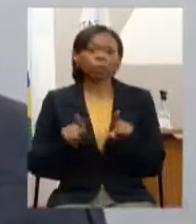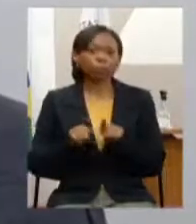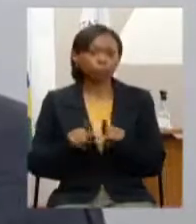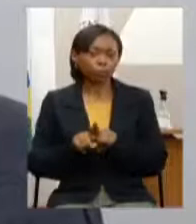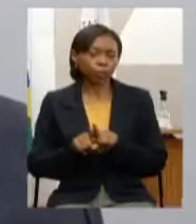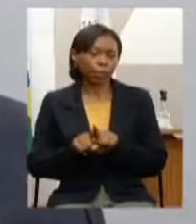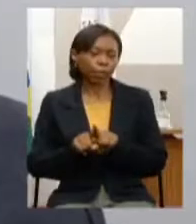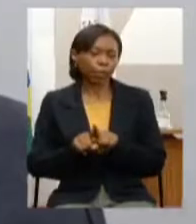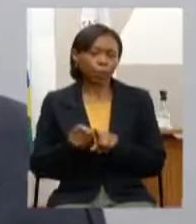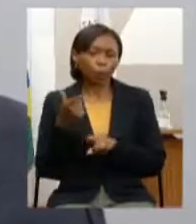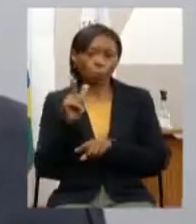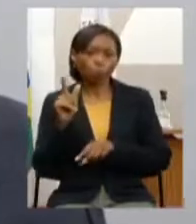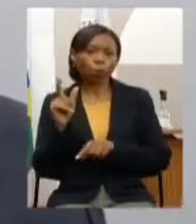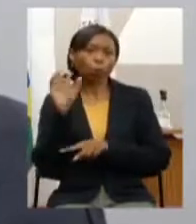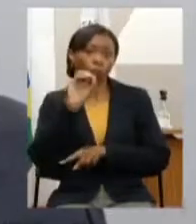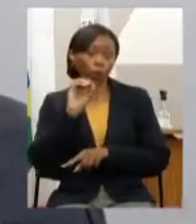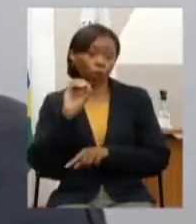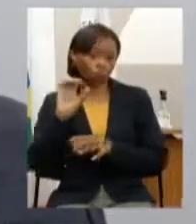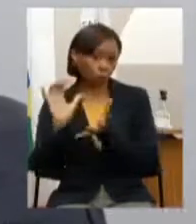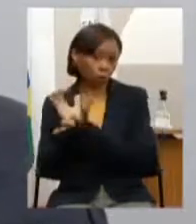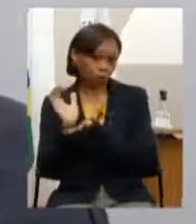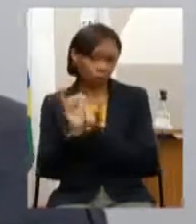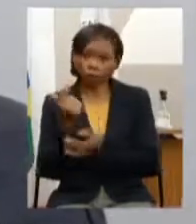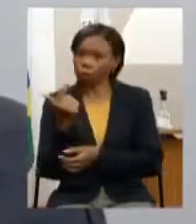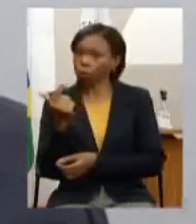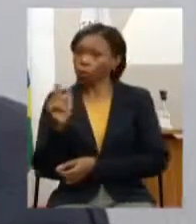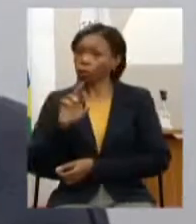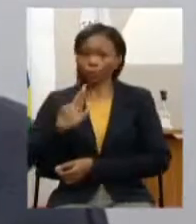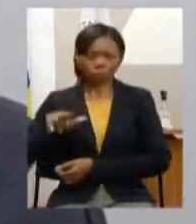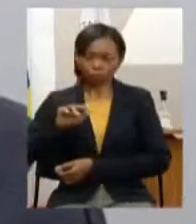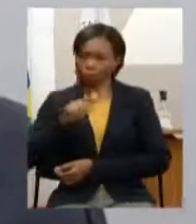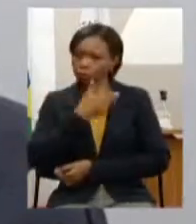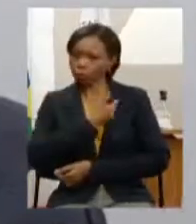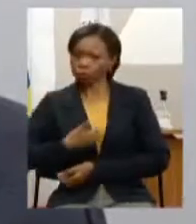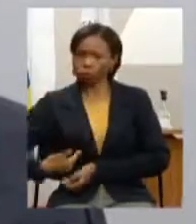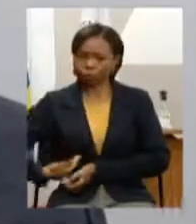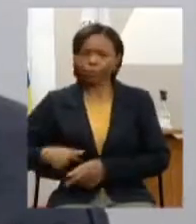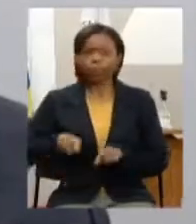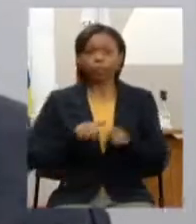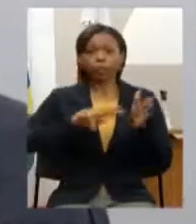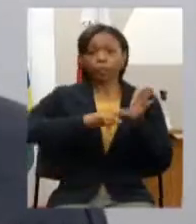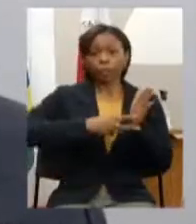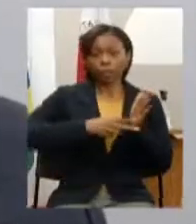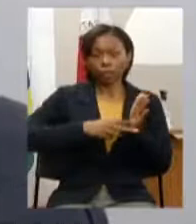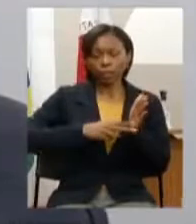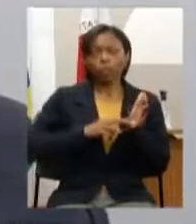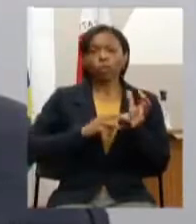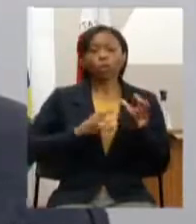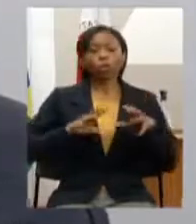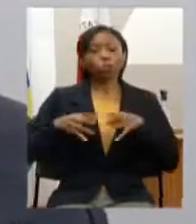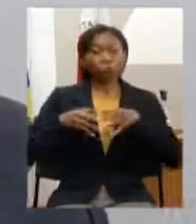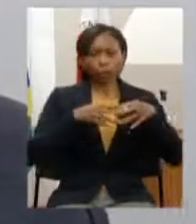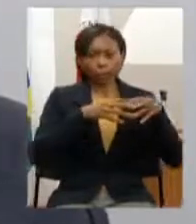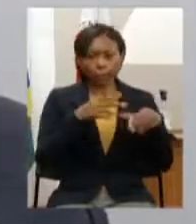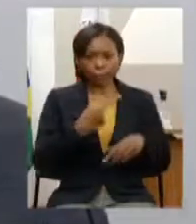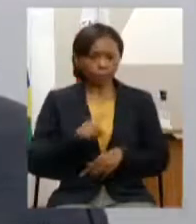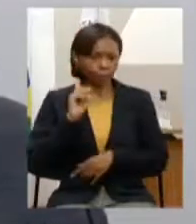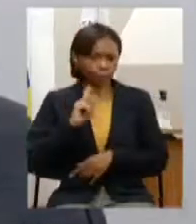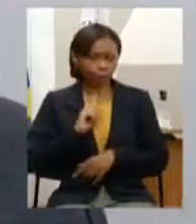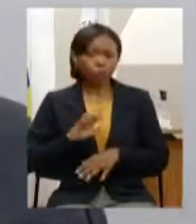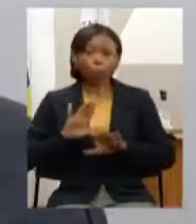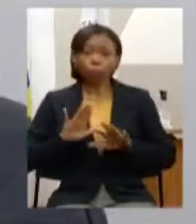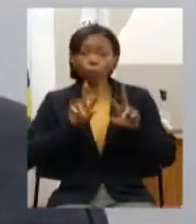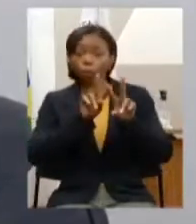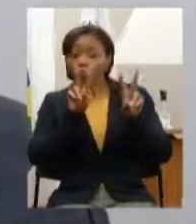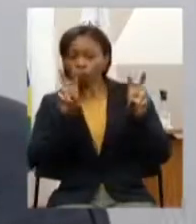é uma organização não governamental sindicato e organização das cooperativas do estado de minas gerais os temas foram debatidos em grupo